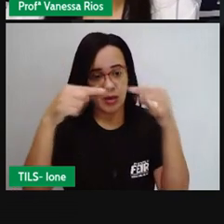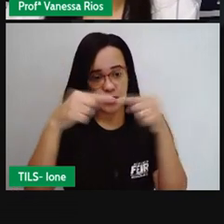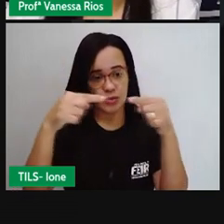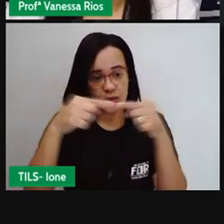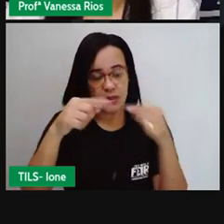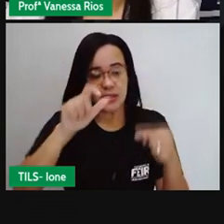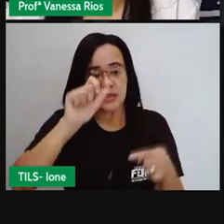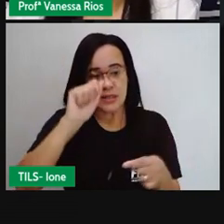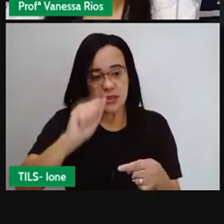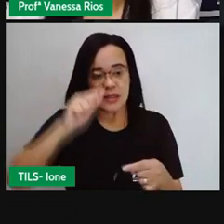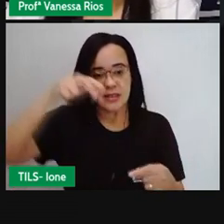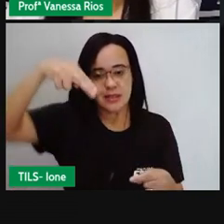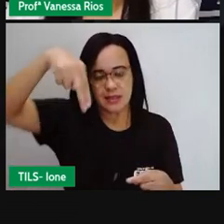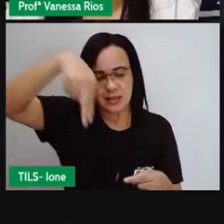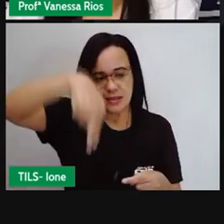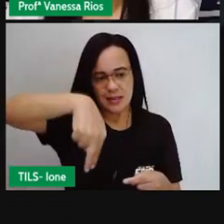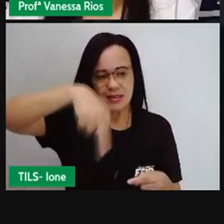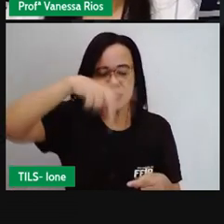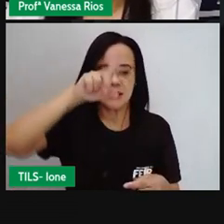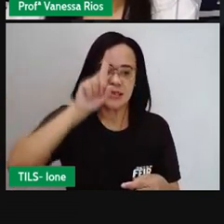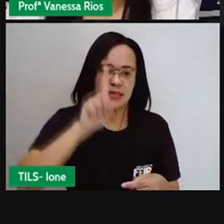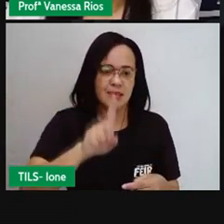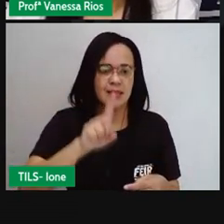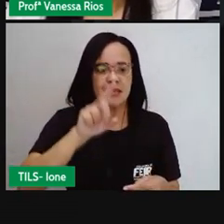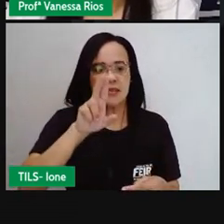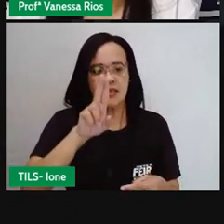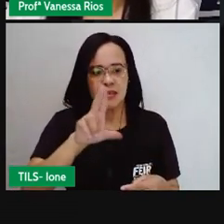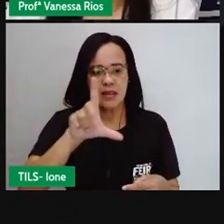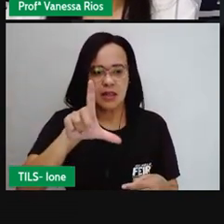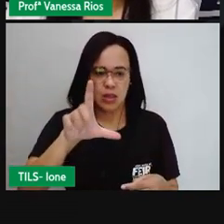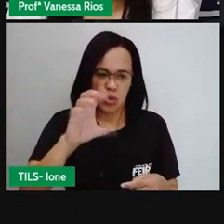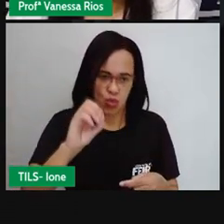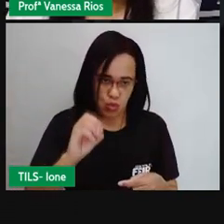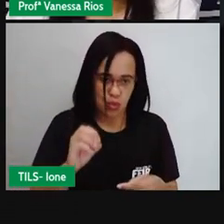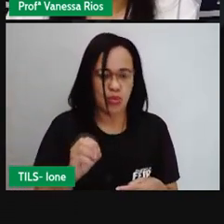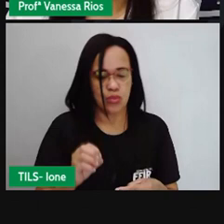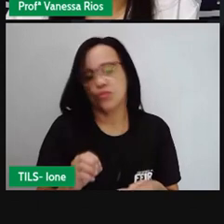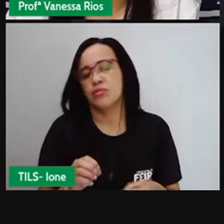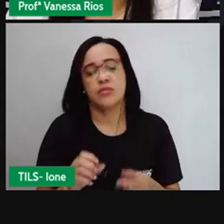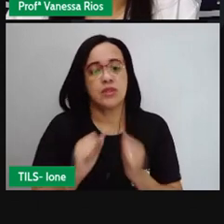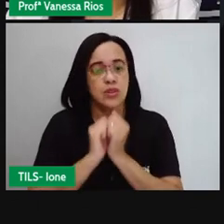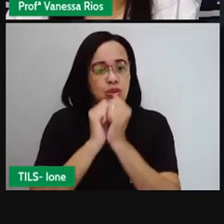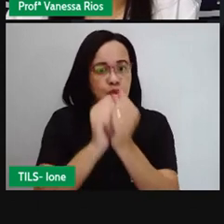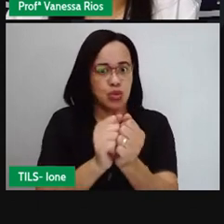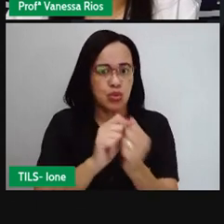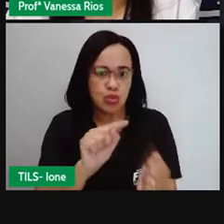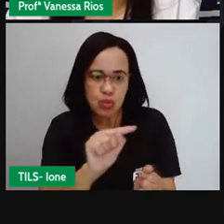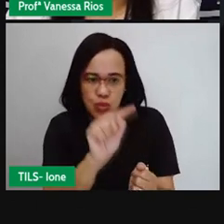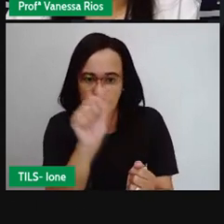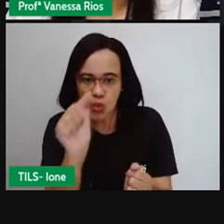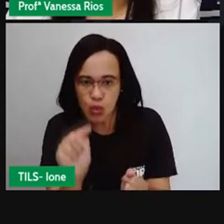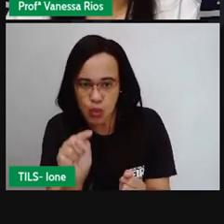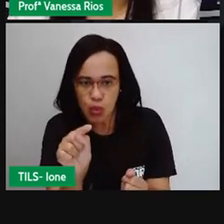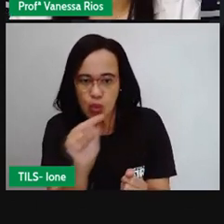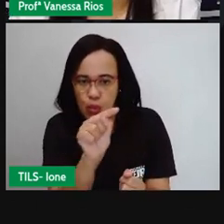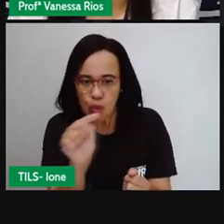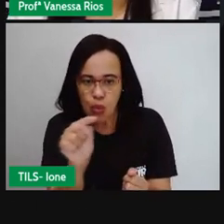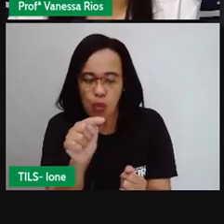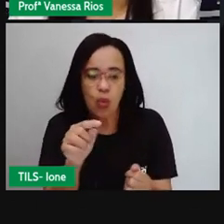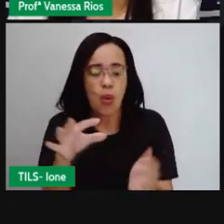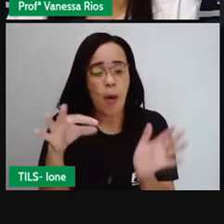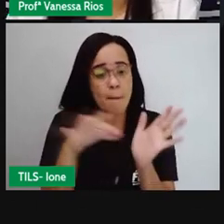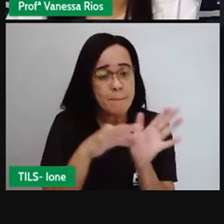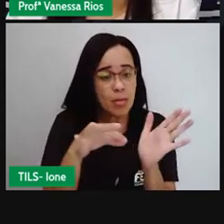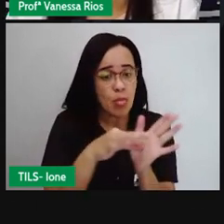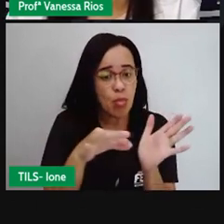espaço que a Pró falou aqui? Quando eu junto as semirretas, eu tenho o vértice que é formado pelo ponto comum, né, onde